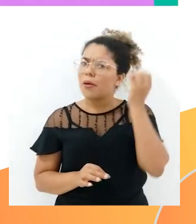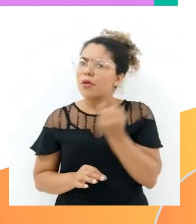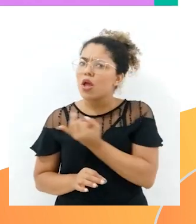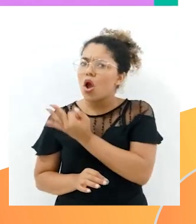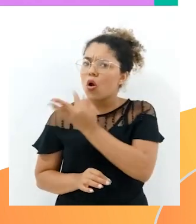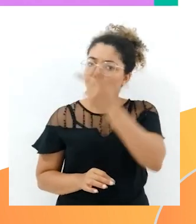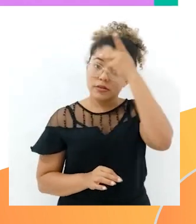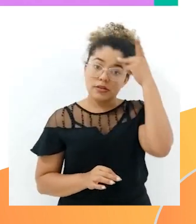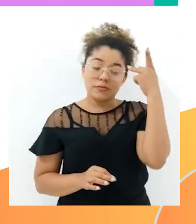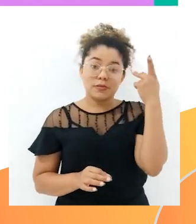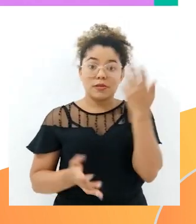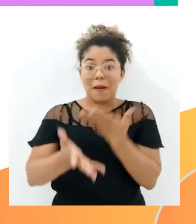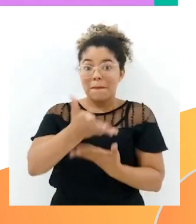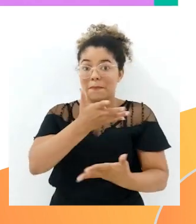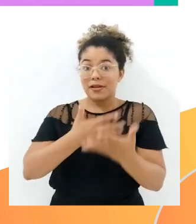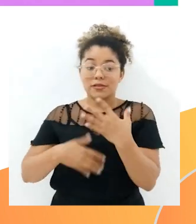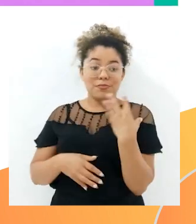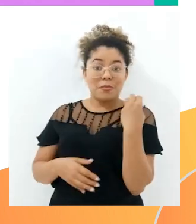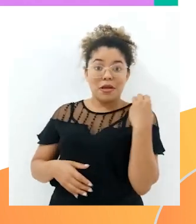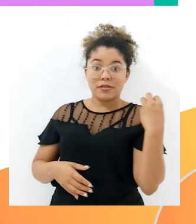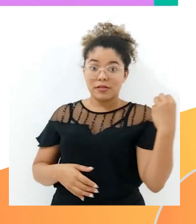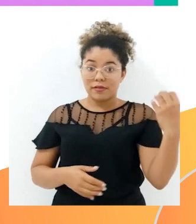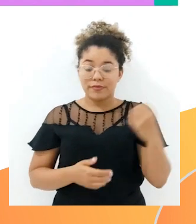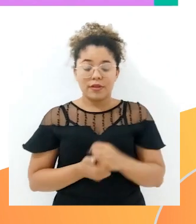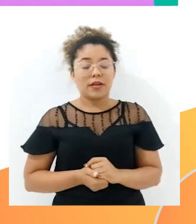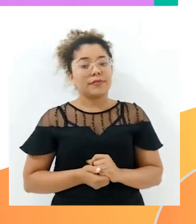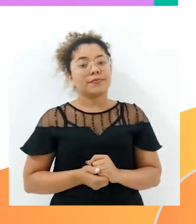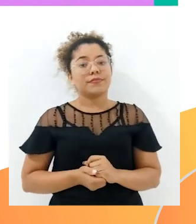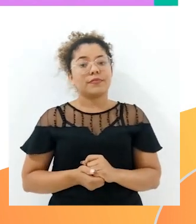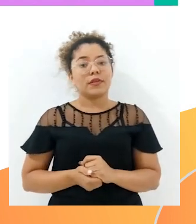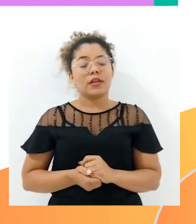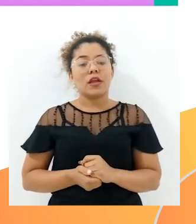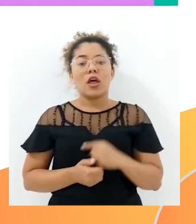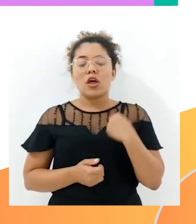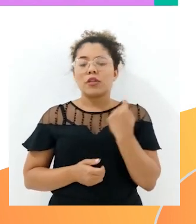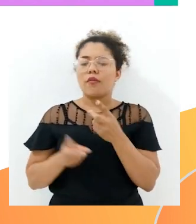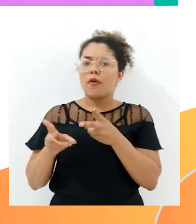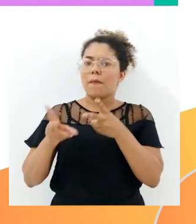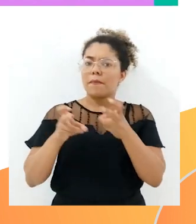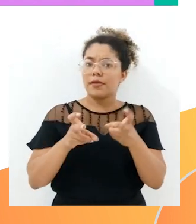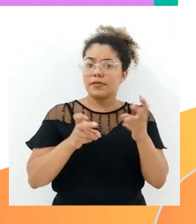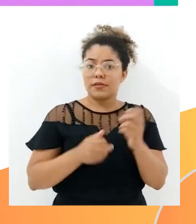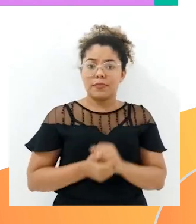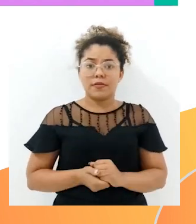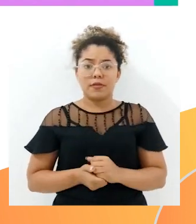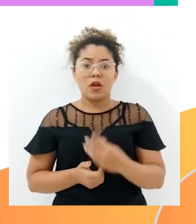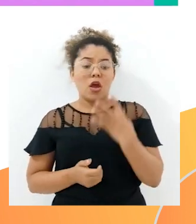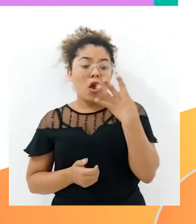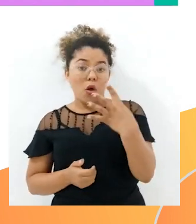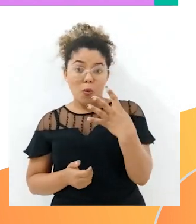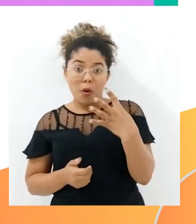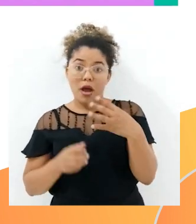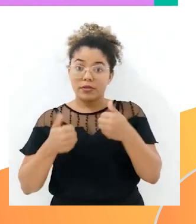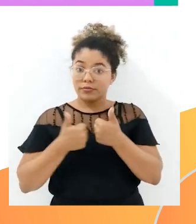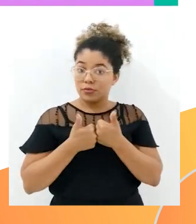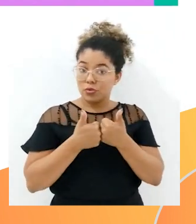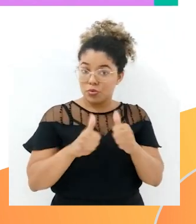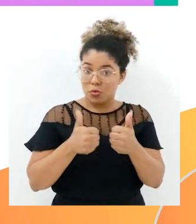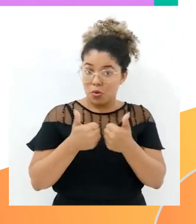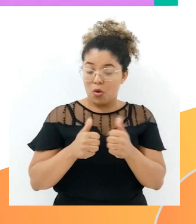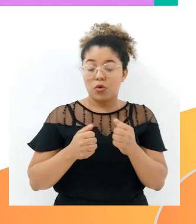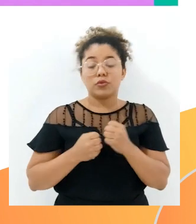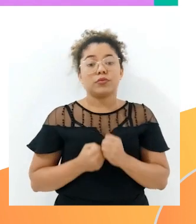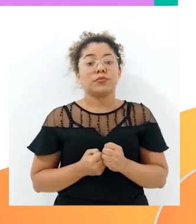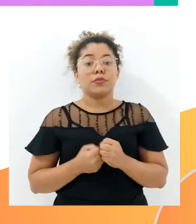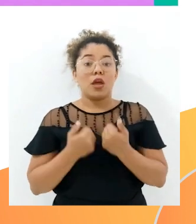pessoas participaram da excursão. Nós vamos então observar aqui que foram quatro ônibus, essa informação é